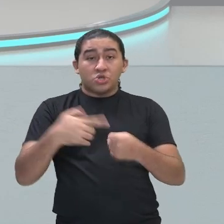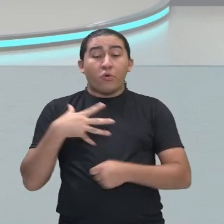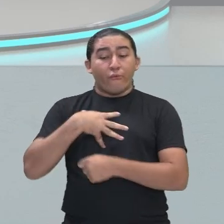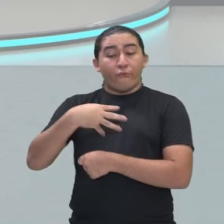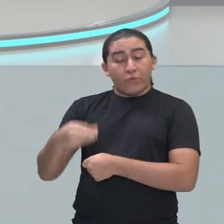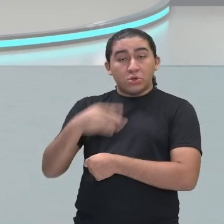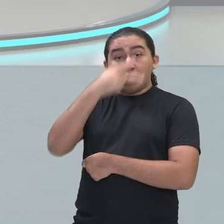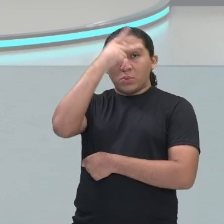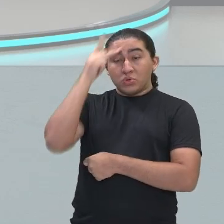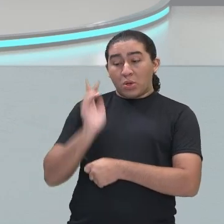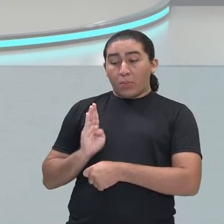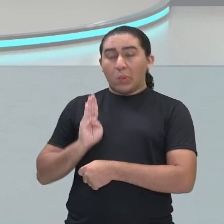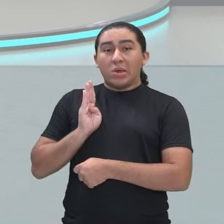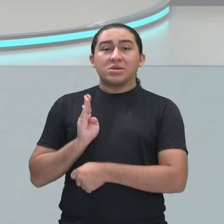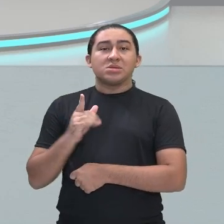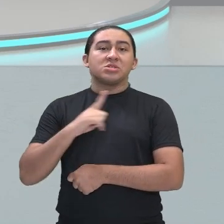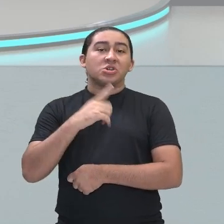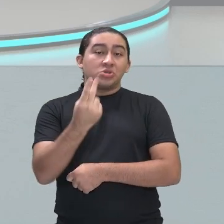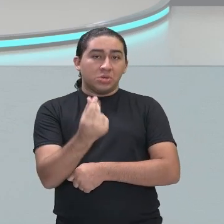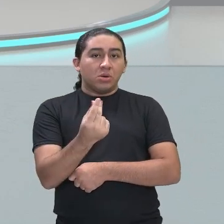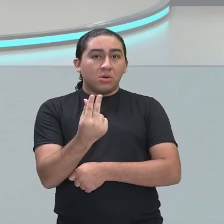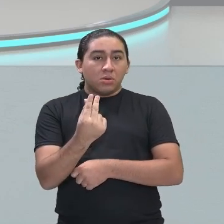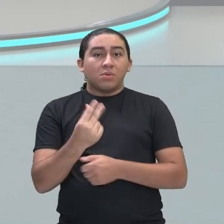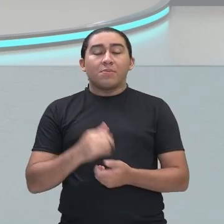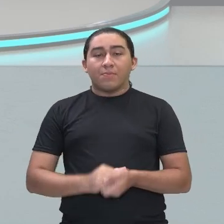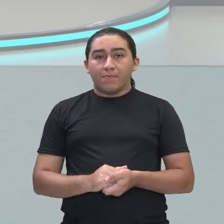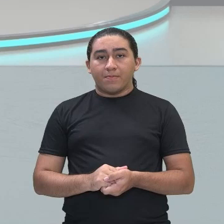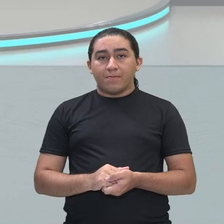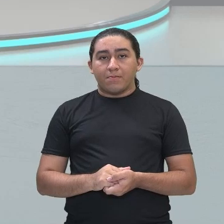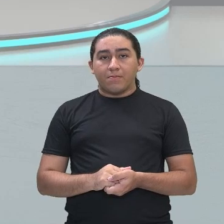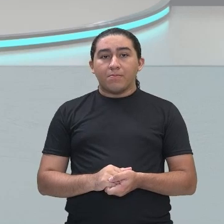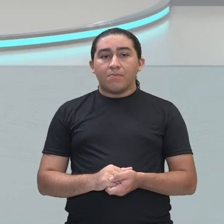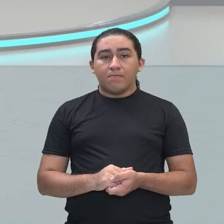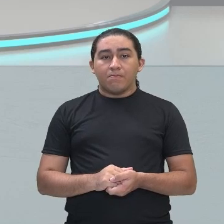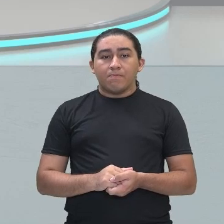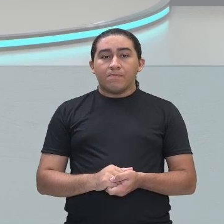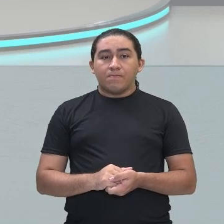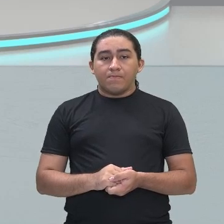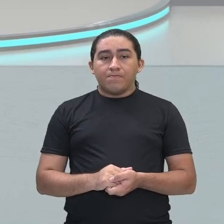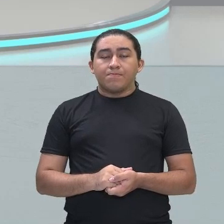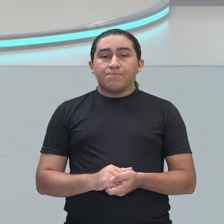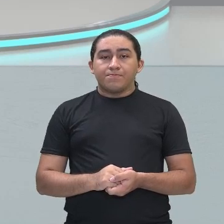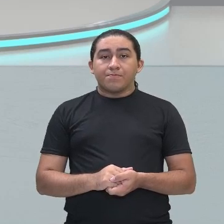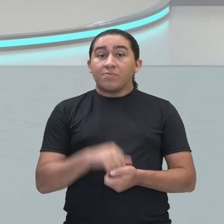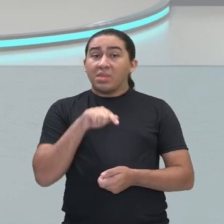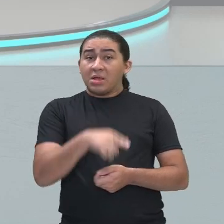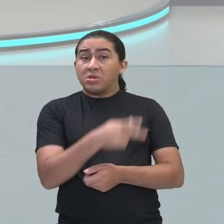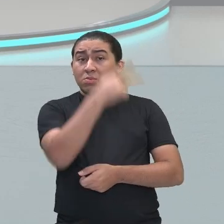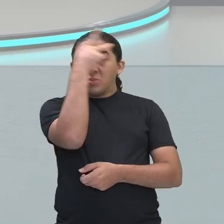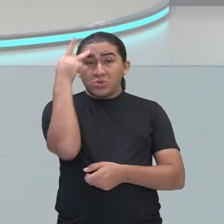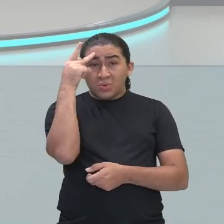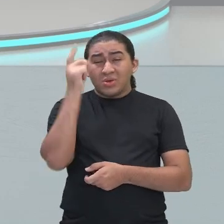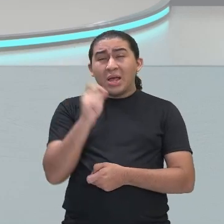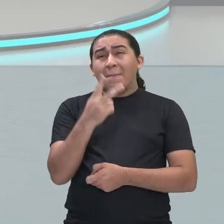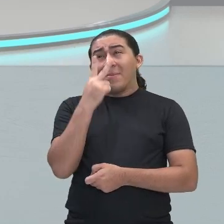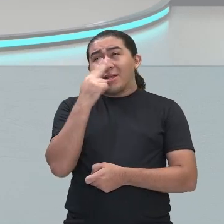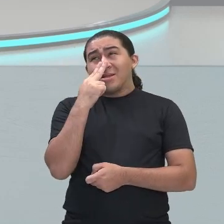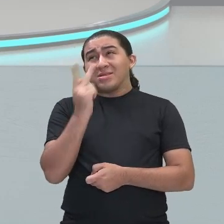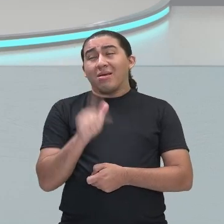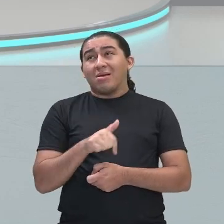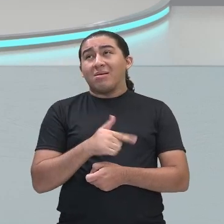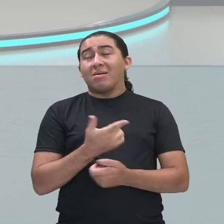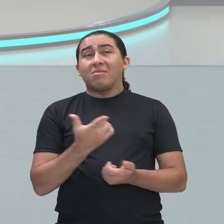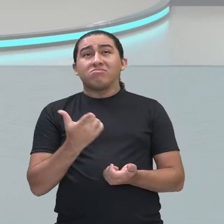as pessoas de bem aquisitivo, tem bens, eles estavam entediados de viver na